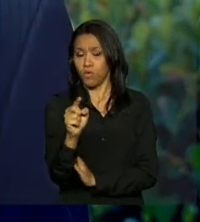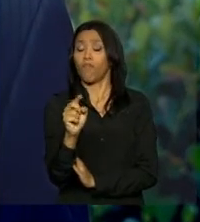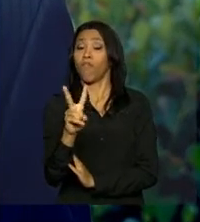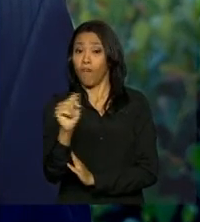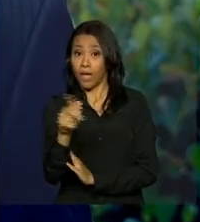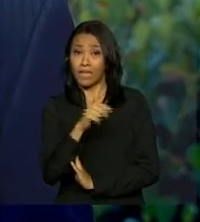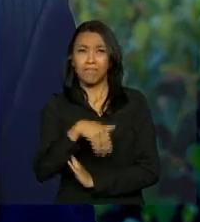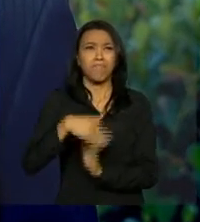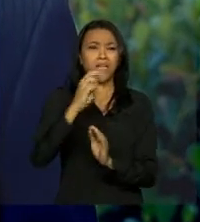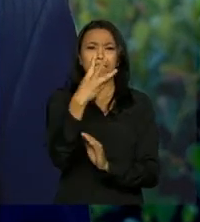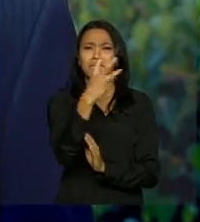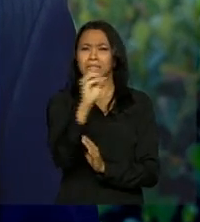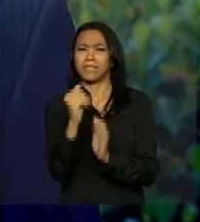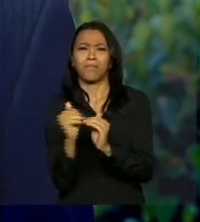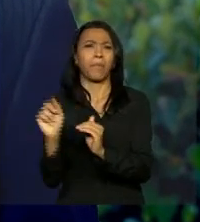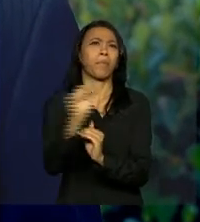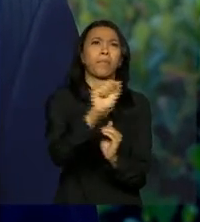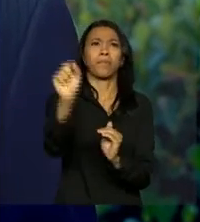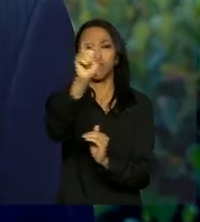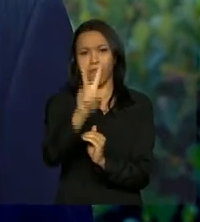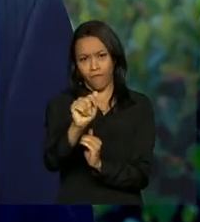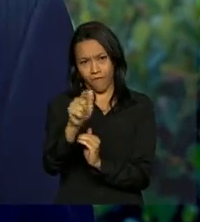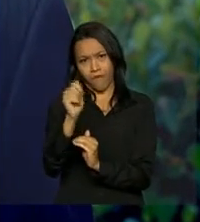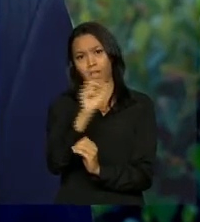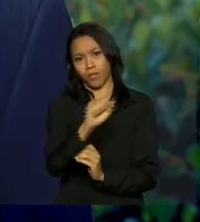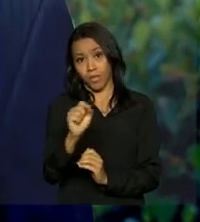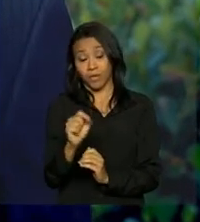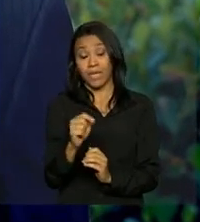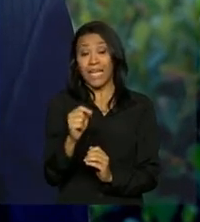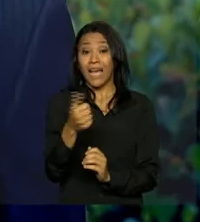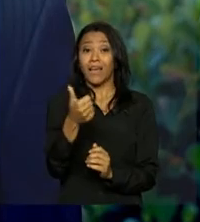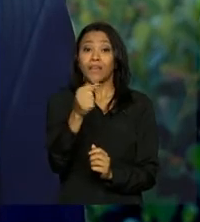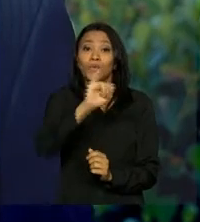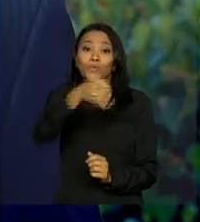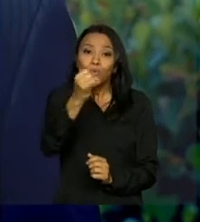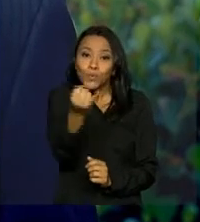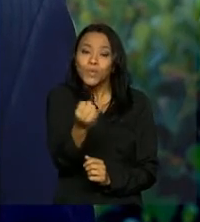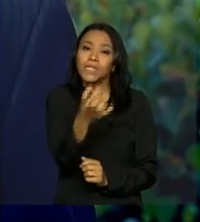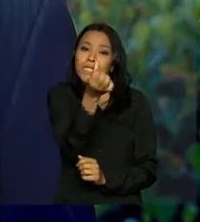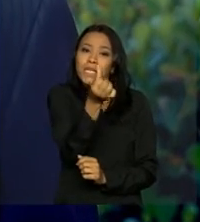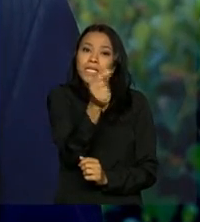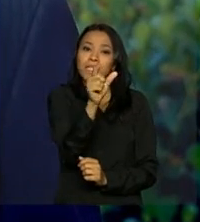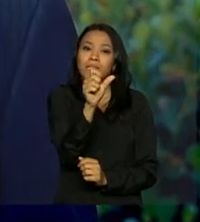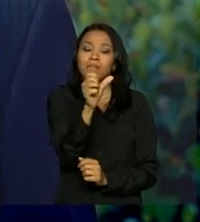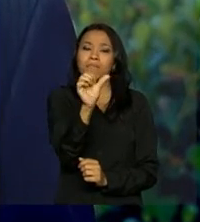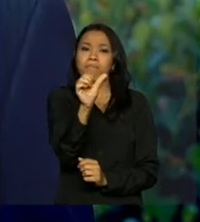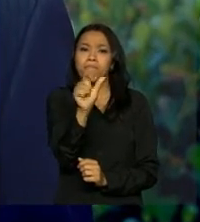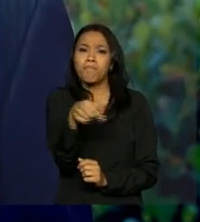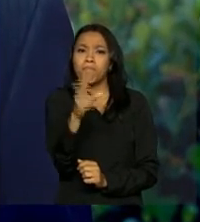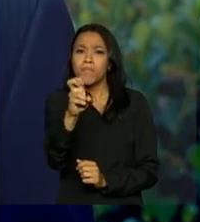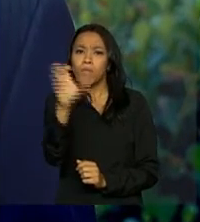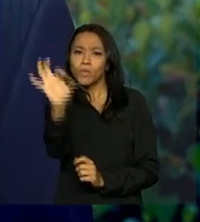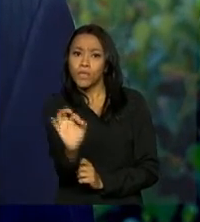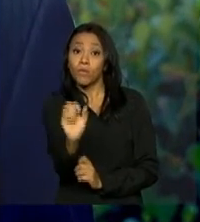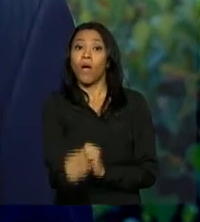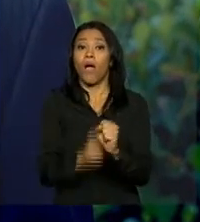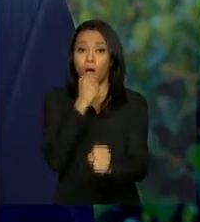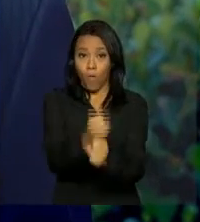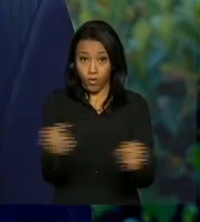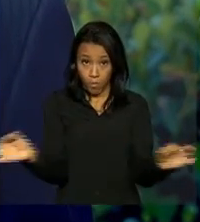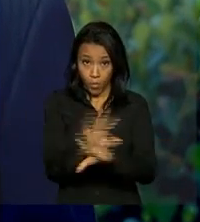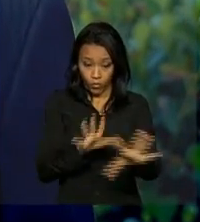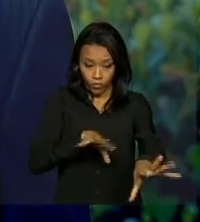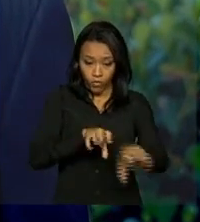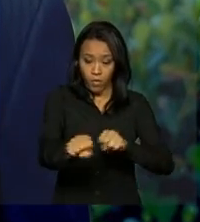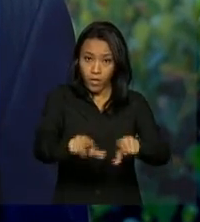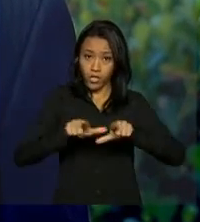instituições de todo o país. A taxa de juros é de 6,5% ao ano. Depois de formado, o estudante tem um